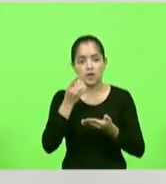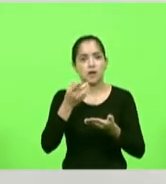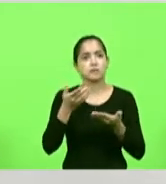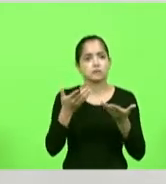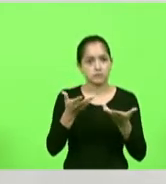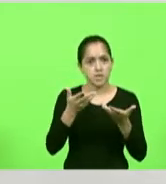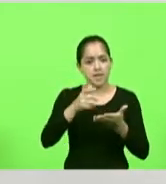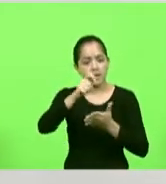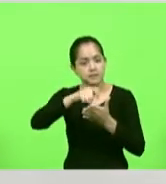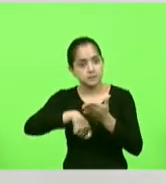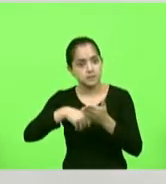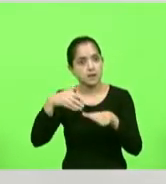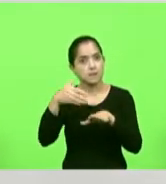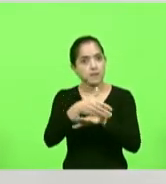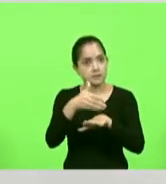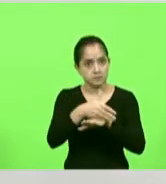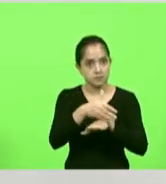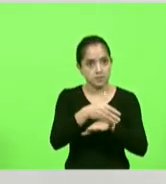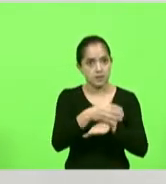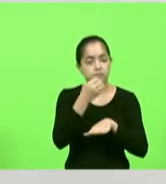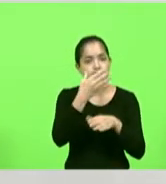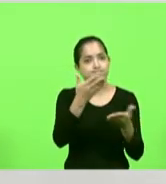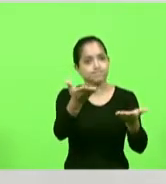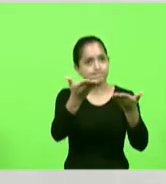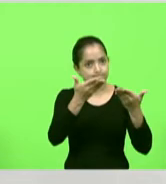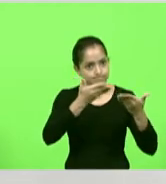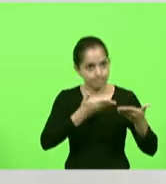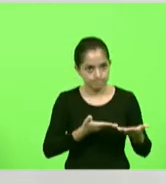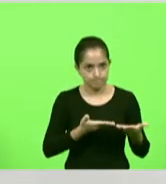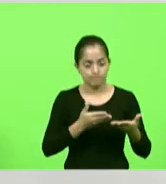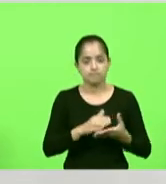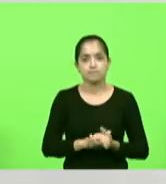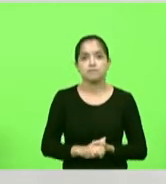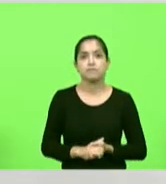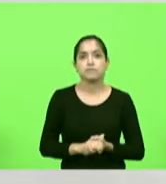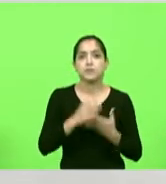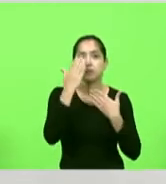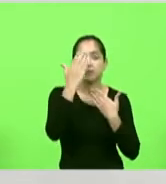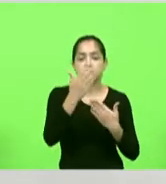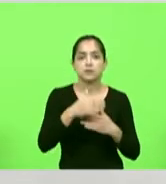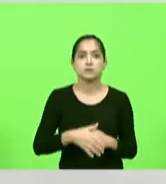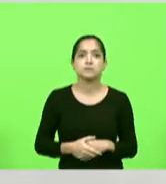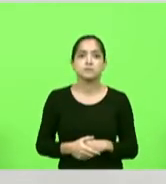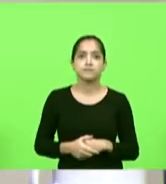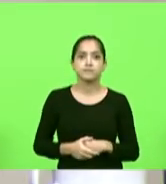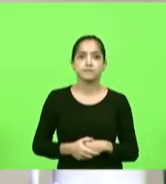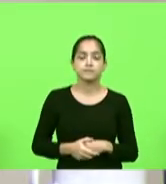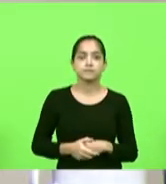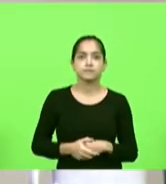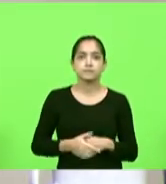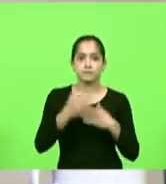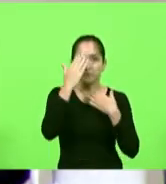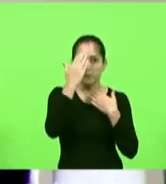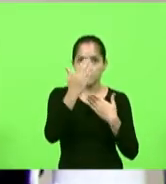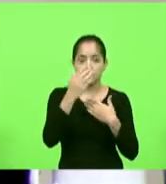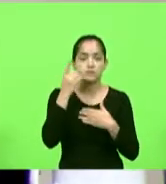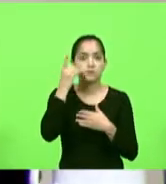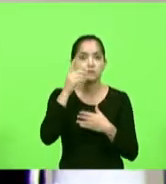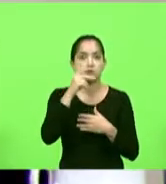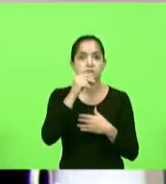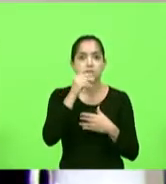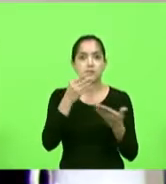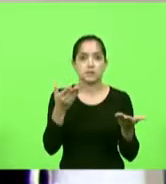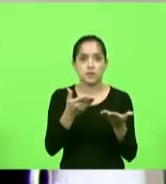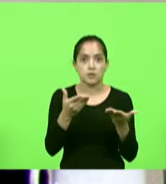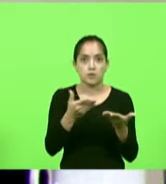frente parlamentar e participar sejam todos convidados e convocados a trabalhar obrigado senhor presidente muito obrigado deputado quenny de lunes